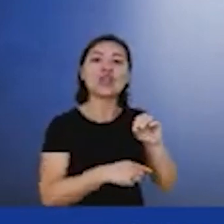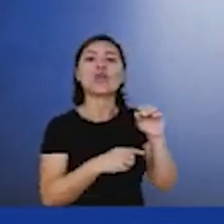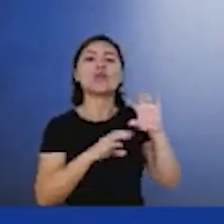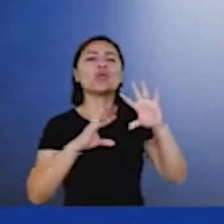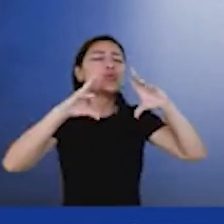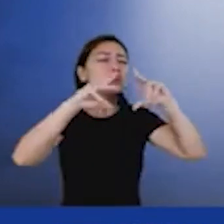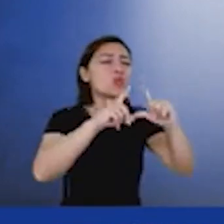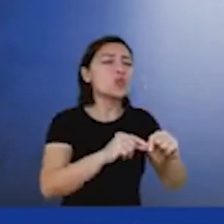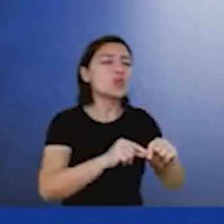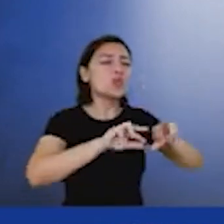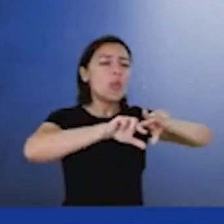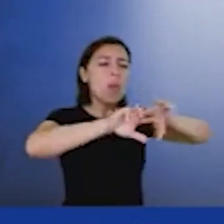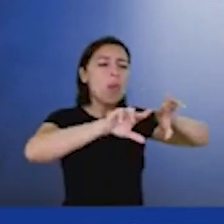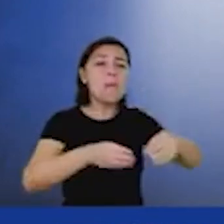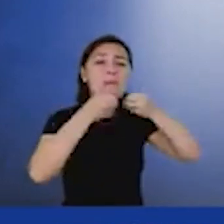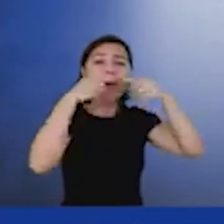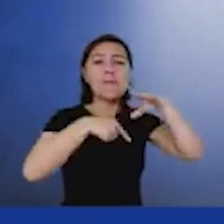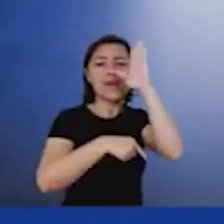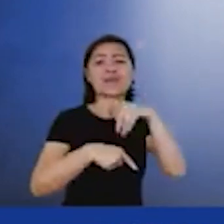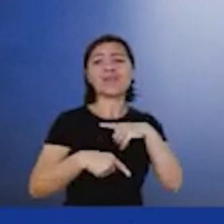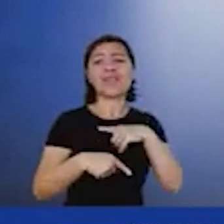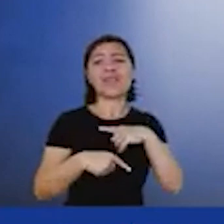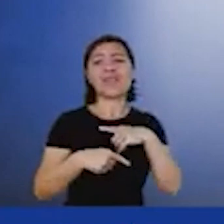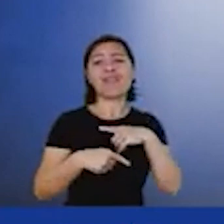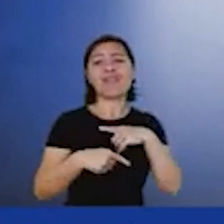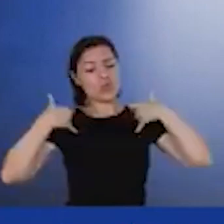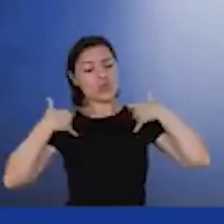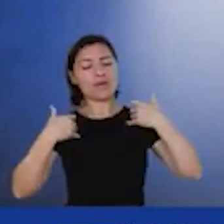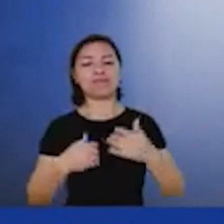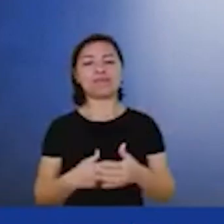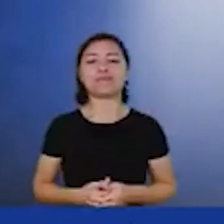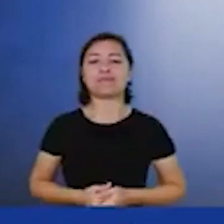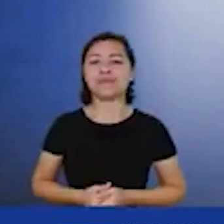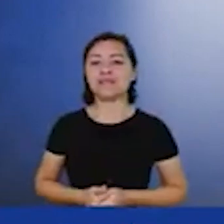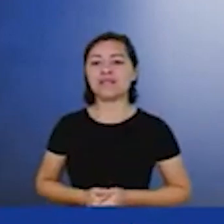riquezas Alex por favor suas considerações finais